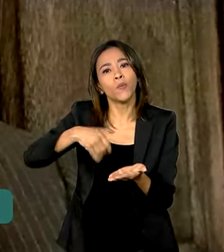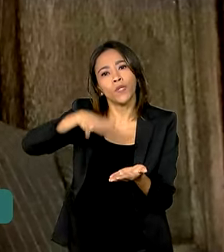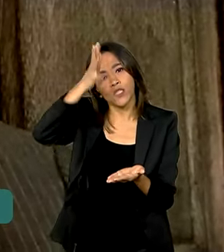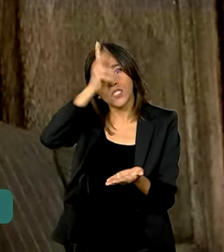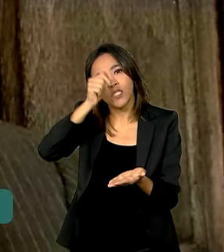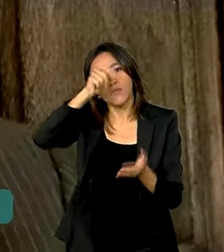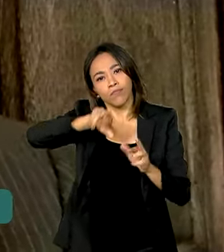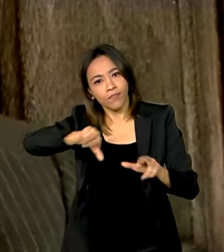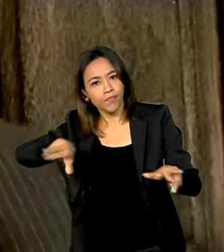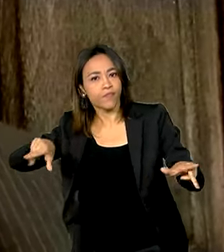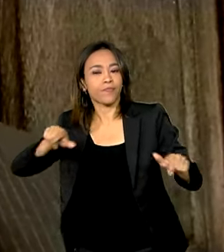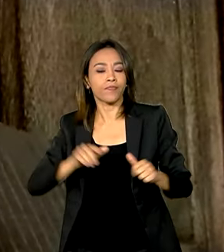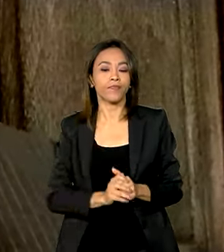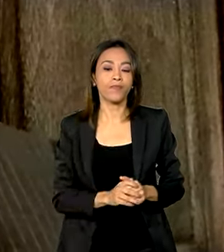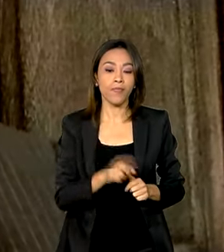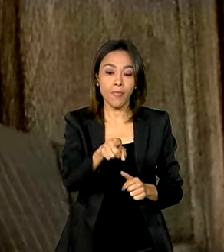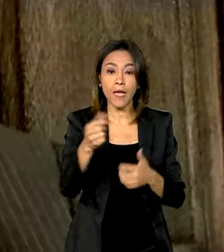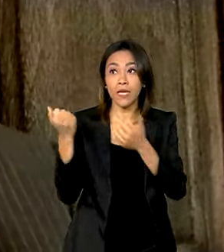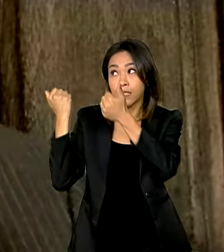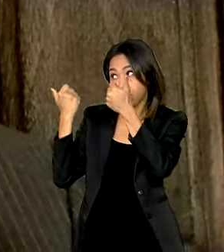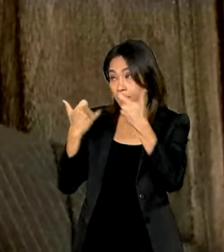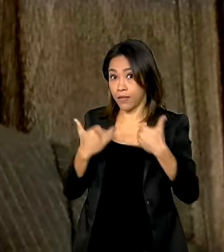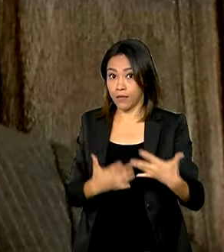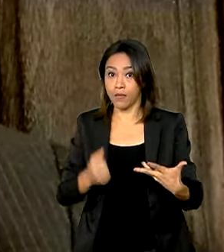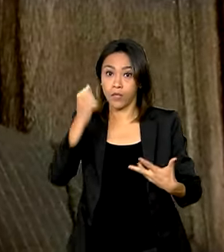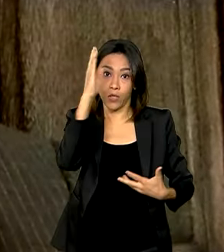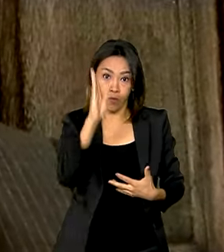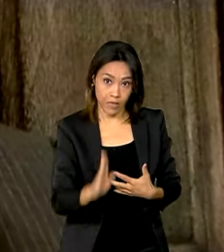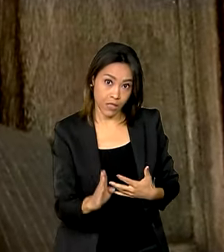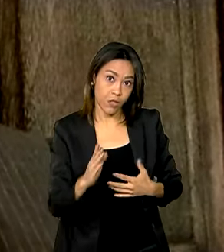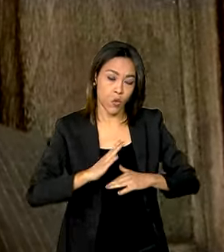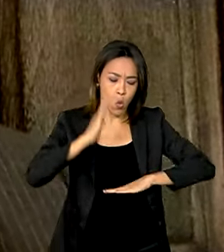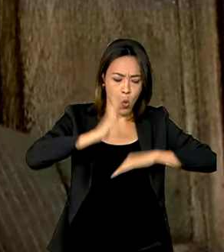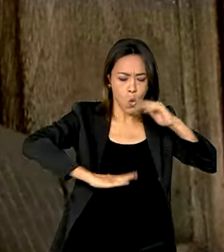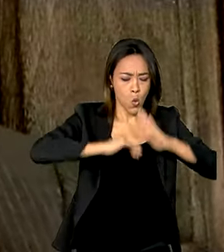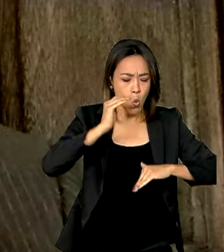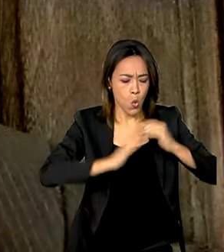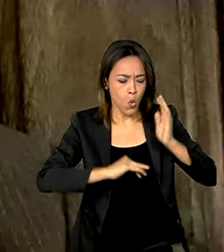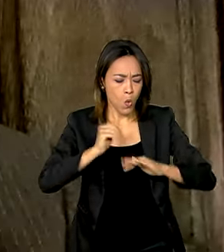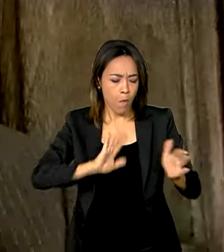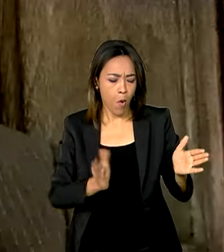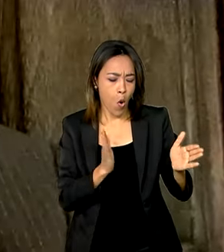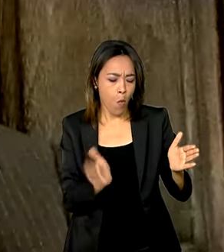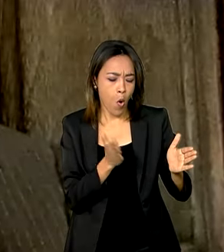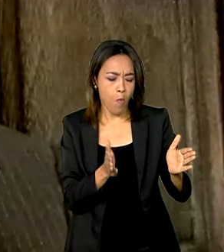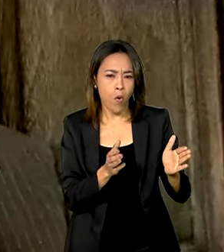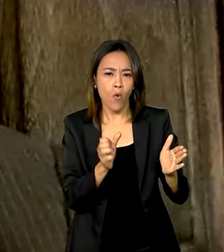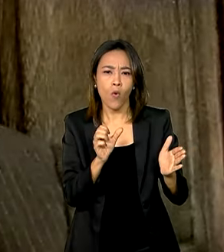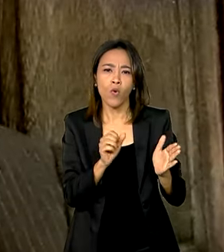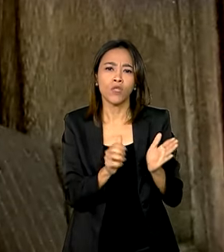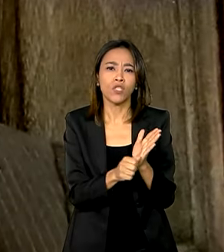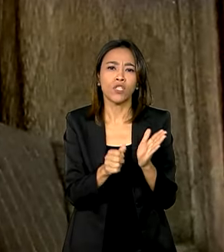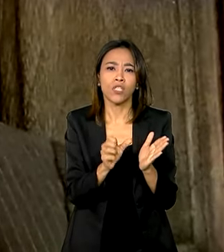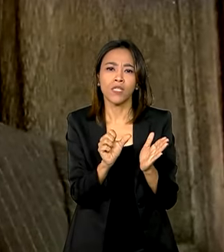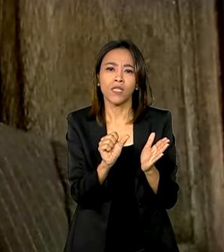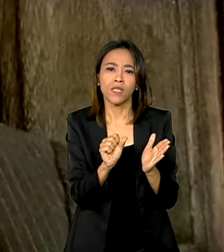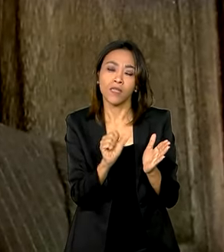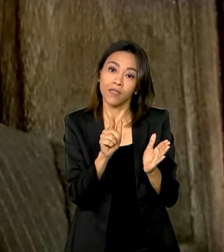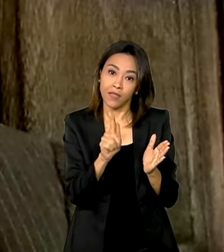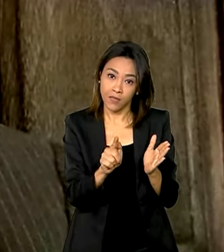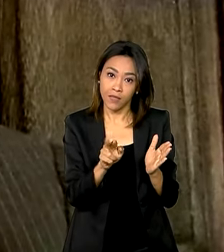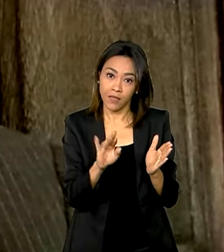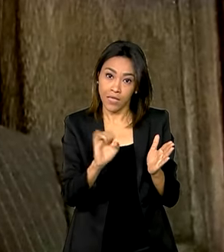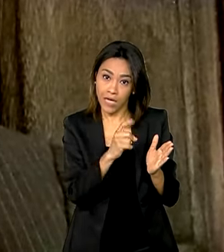nos últimos anos, se especializou não só na produção de grãos, que hoje ele é realmente o maior produtor de grãos, com